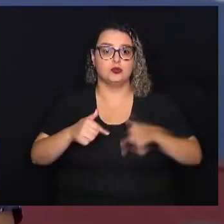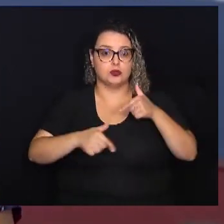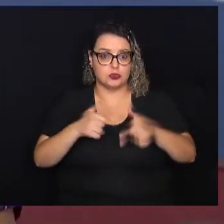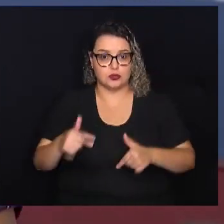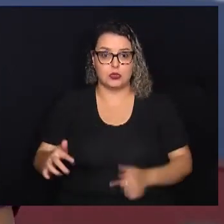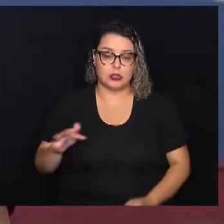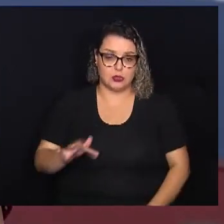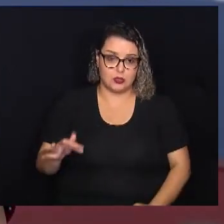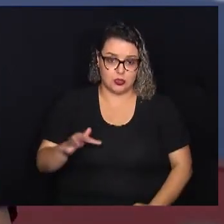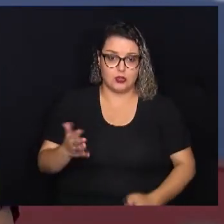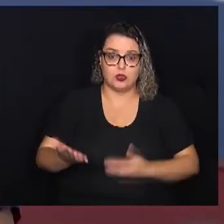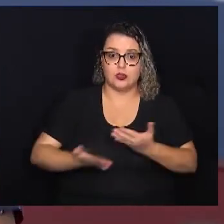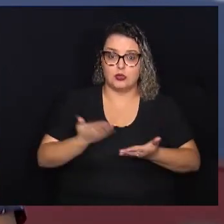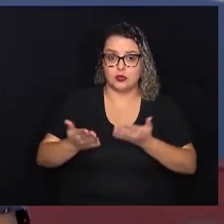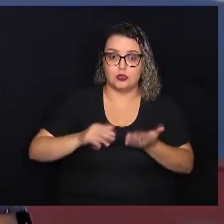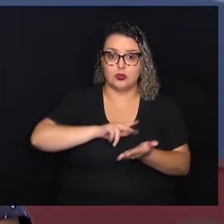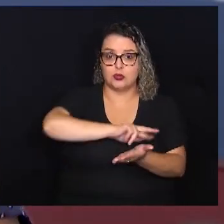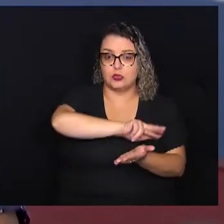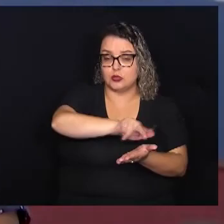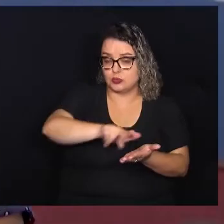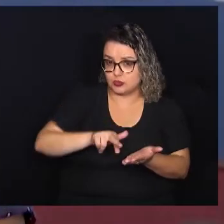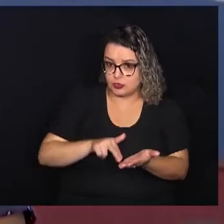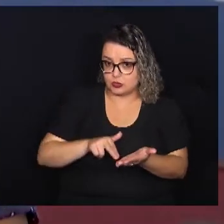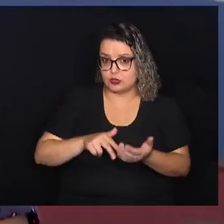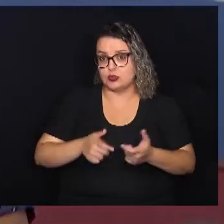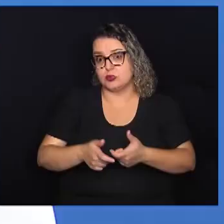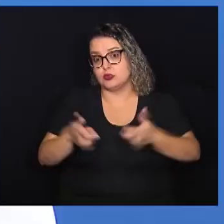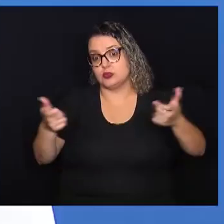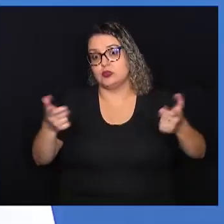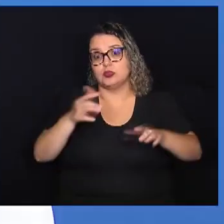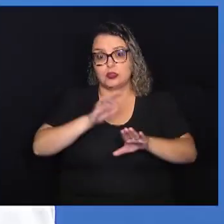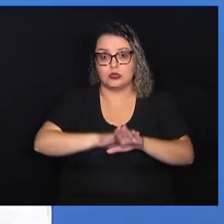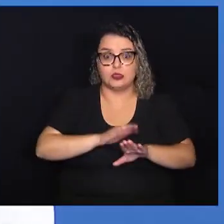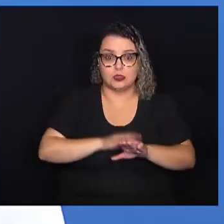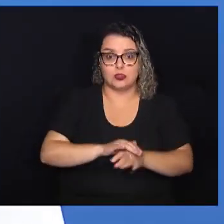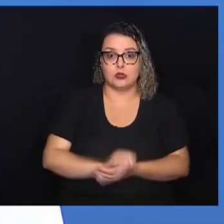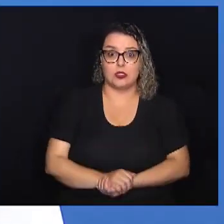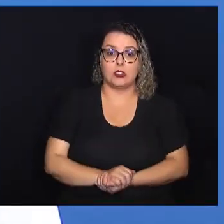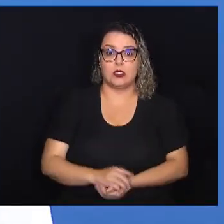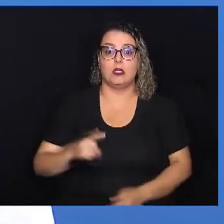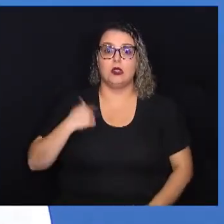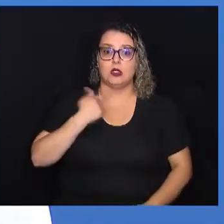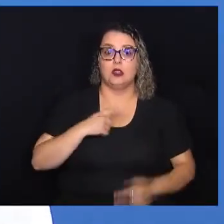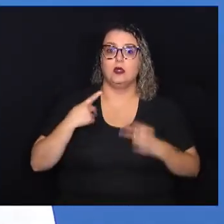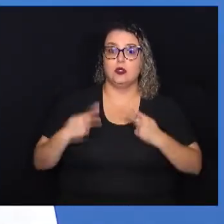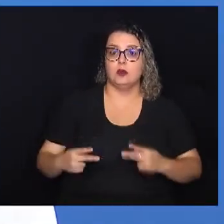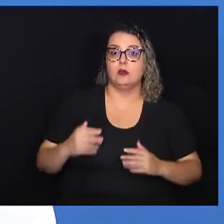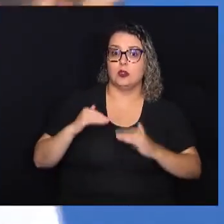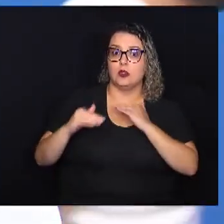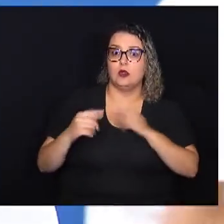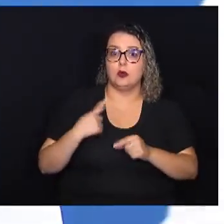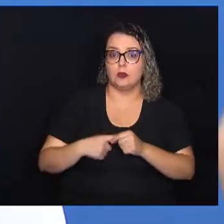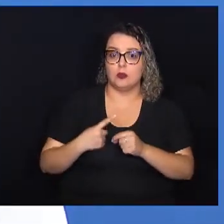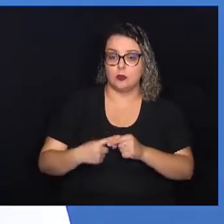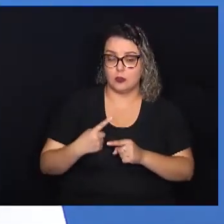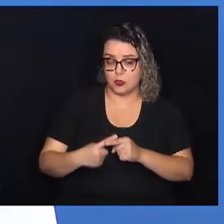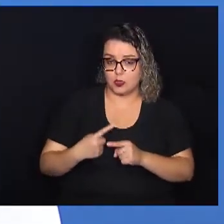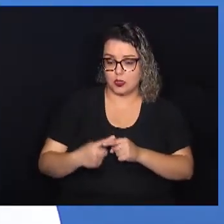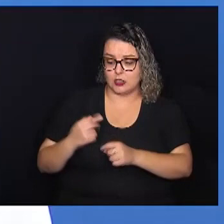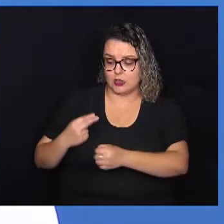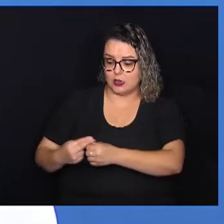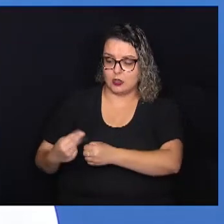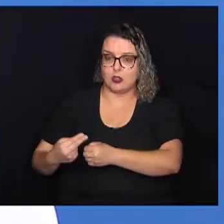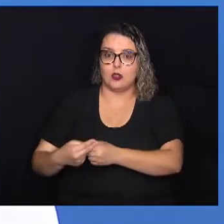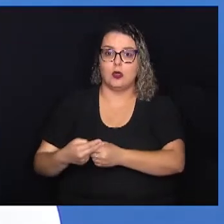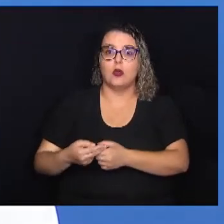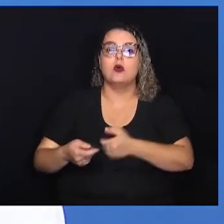lidam com uma diversidade muito grande de atividades. A nossa posição contrária é porque a Unicamp tem como controlar a frequência